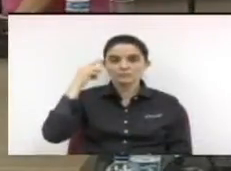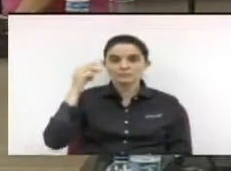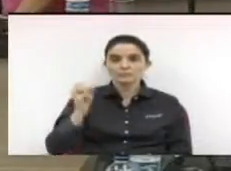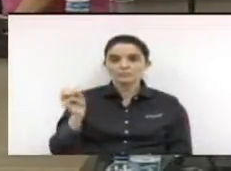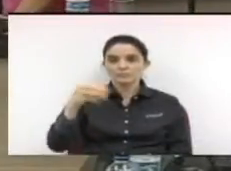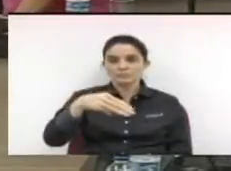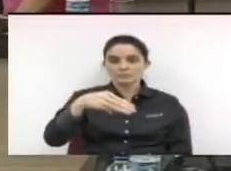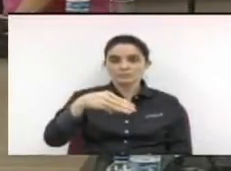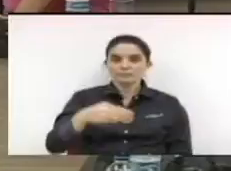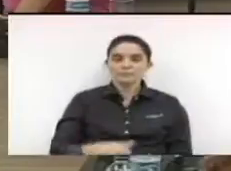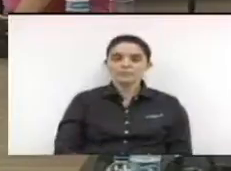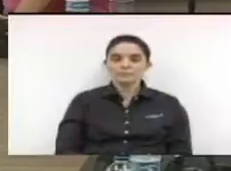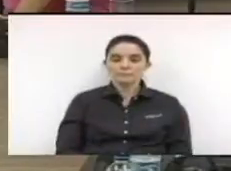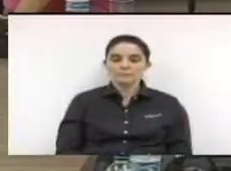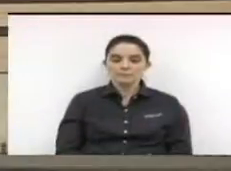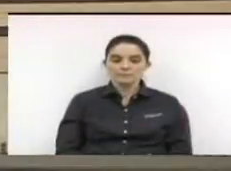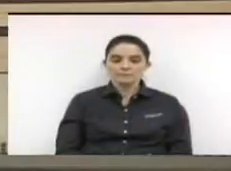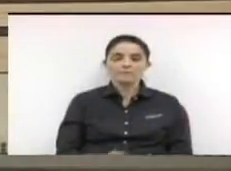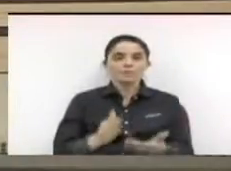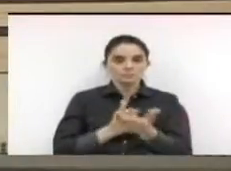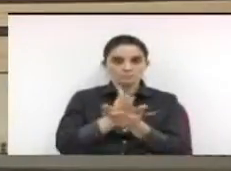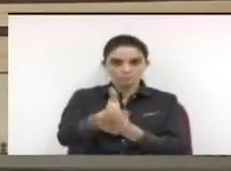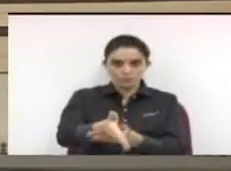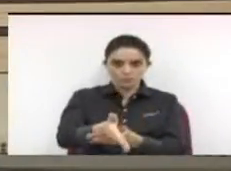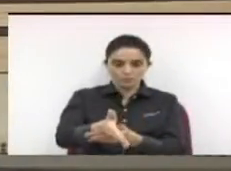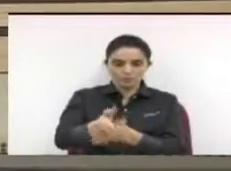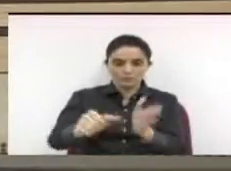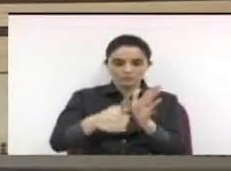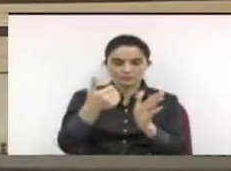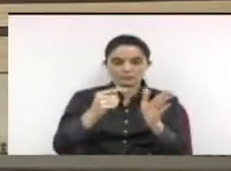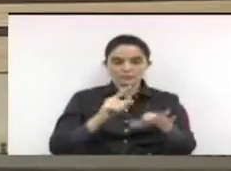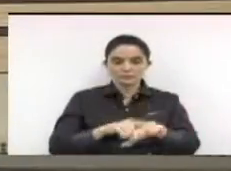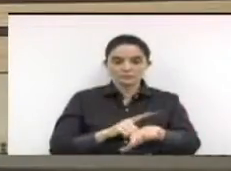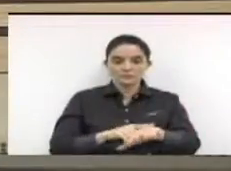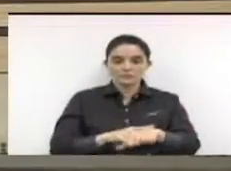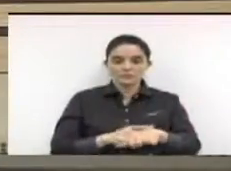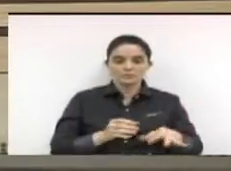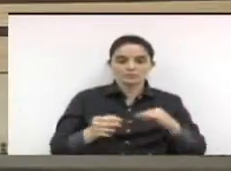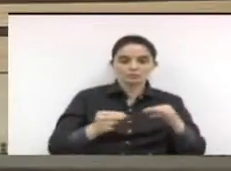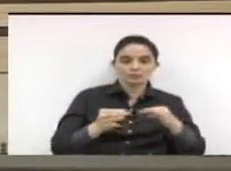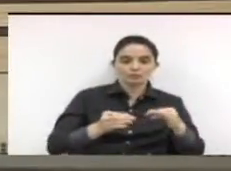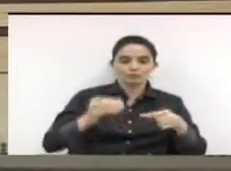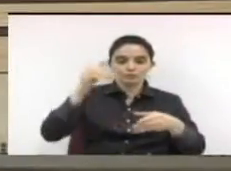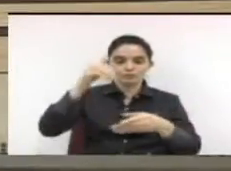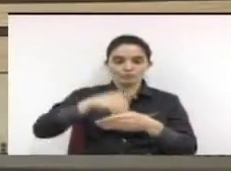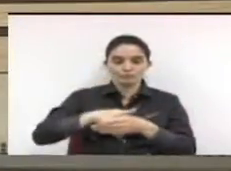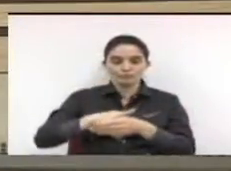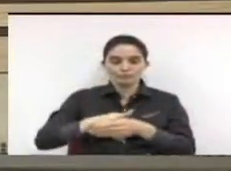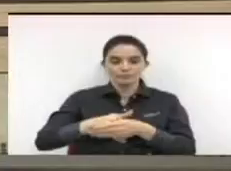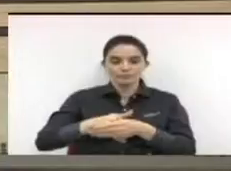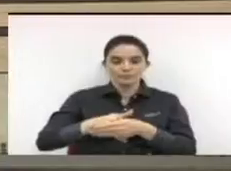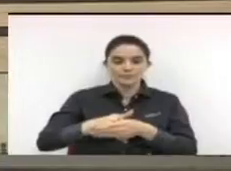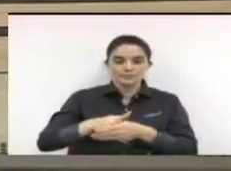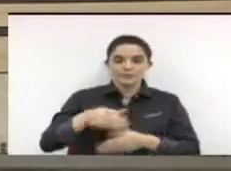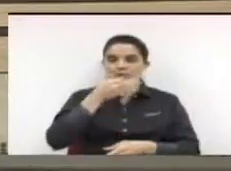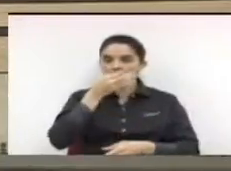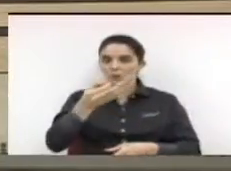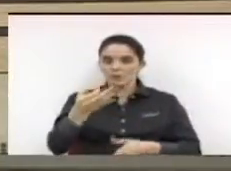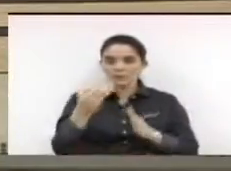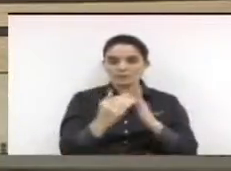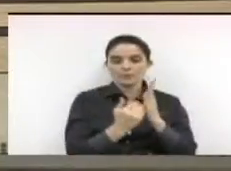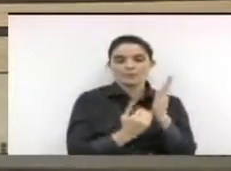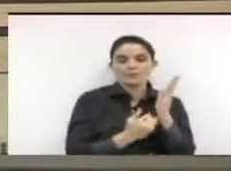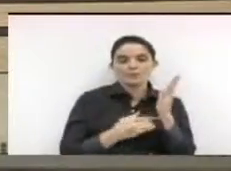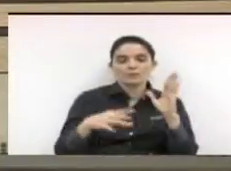Nunes? Sim. Está aprovada em primeiro turno a votação da proposta à emenda à Lei Orgânica do Município,